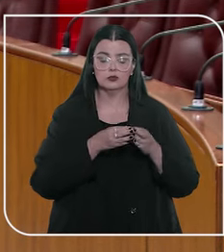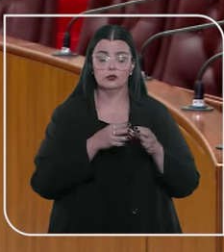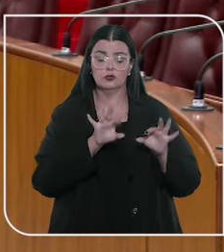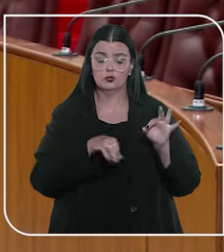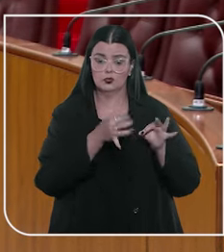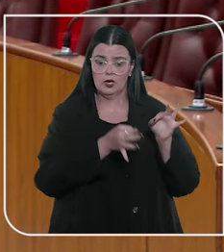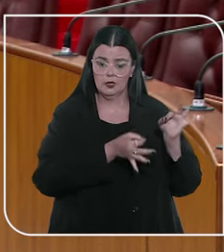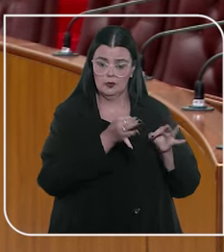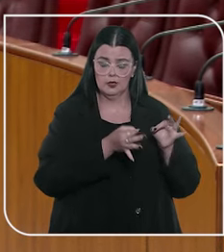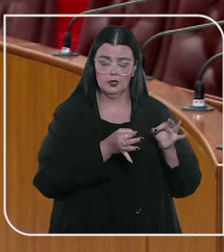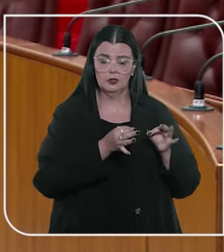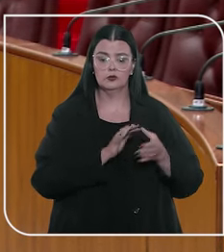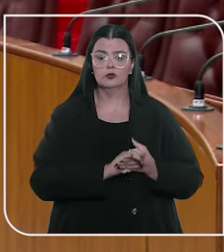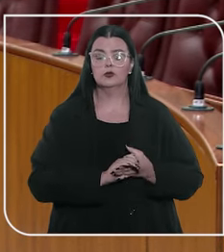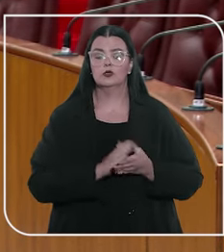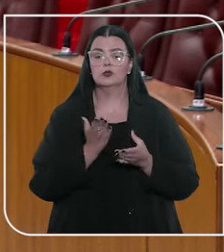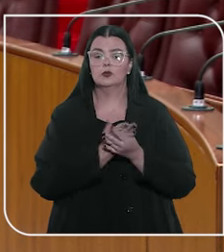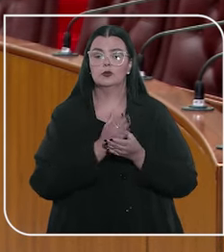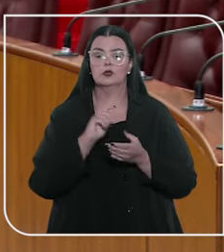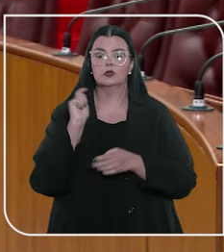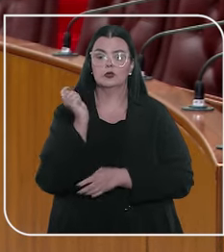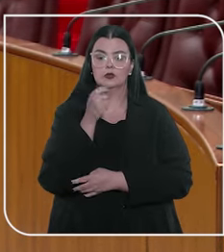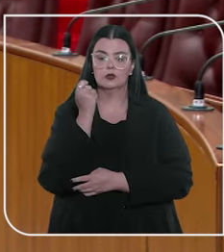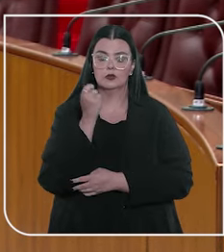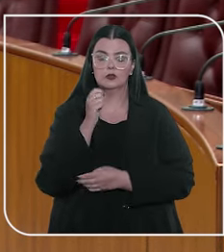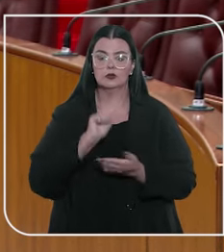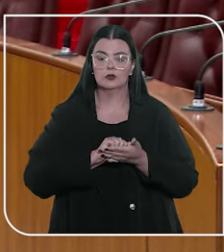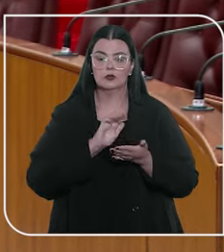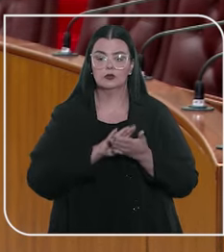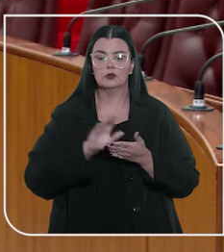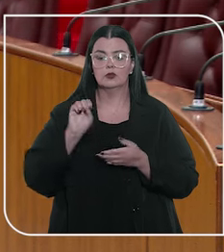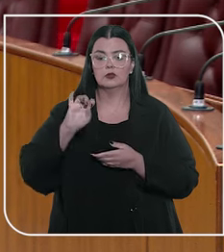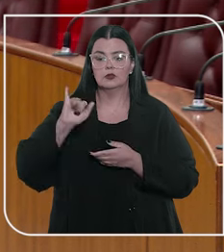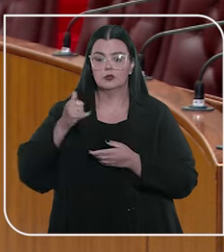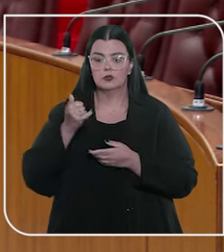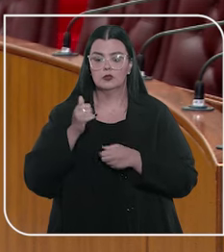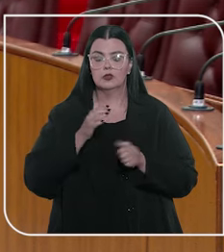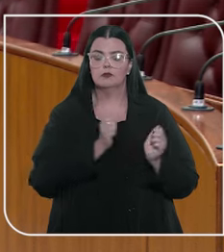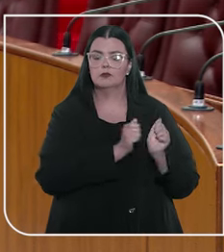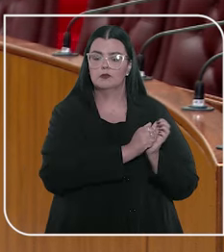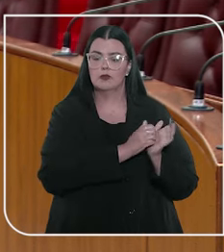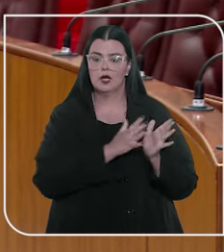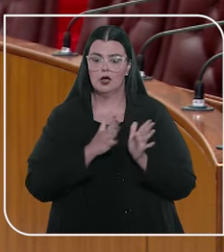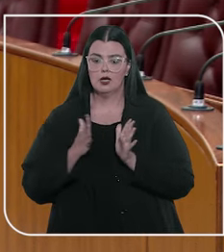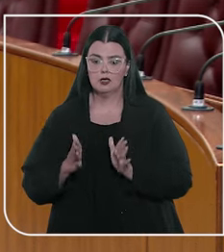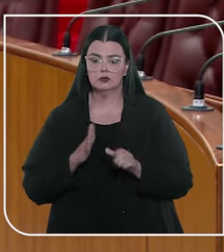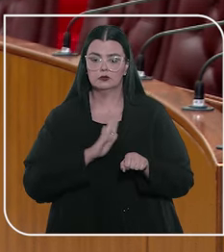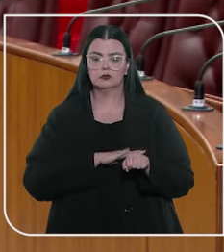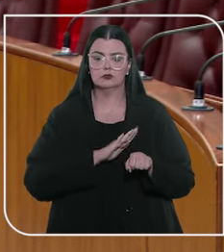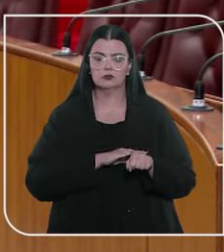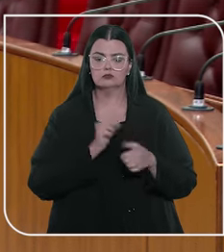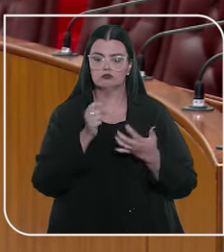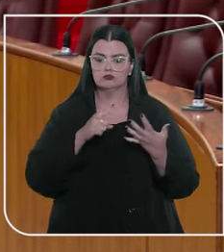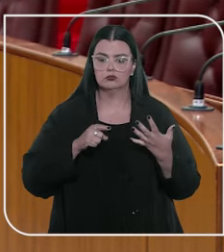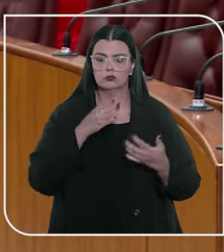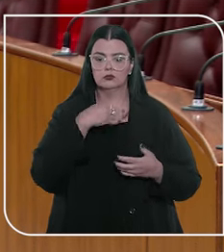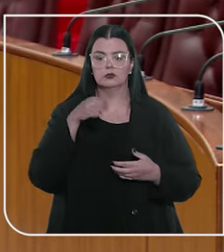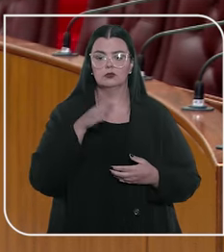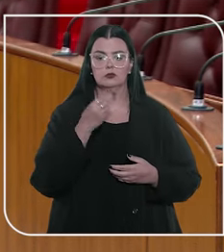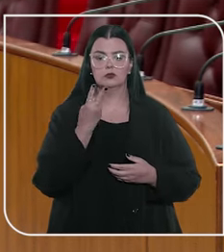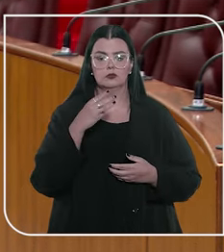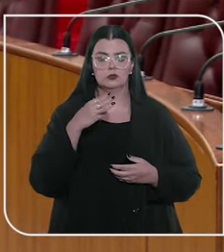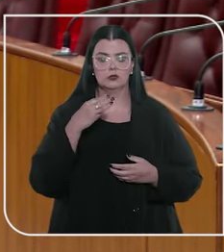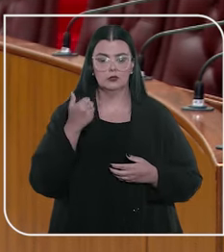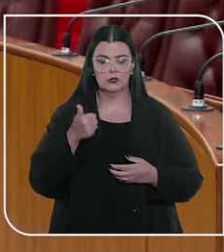julgamento de processos do Rio Grande do Sul vale até que voltem a correr no STJ os prazos desses casos, que estão suspensos